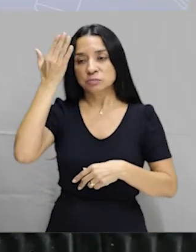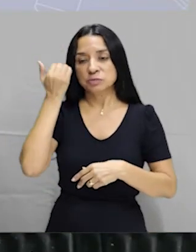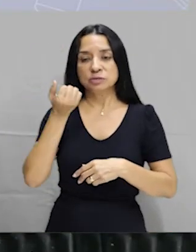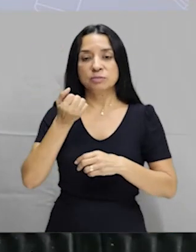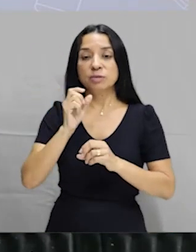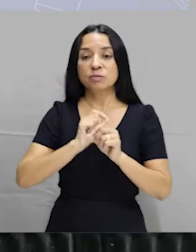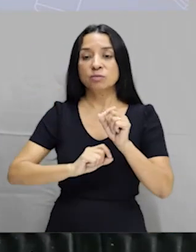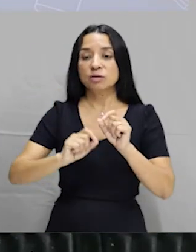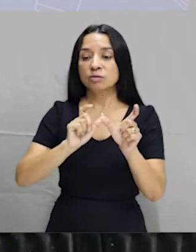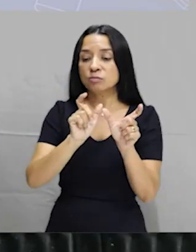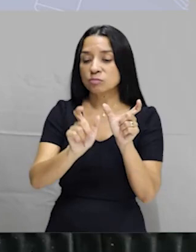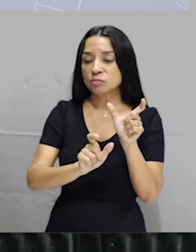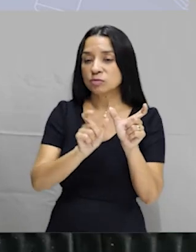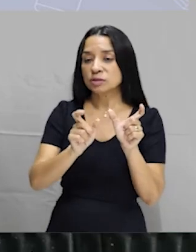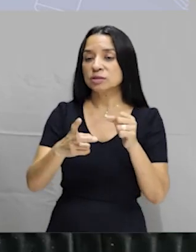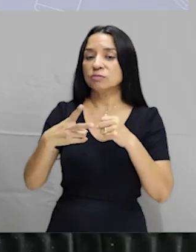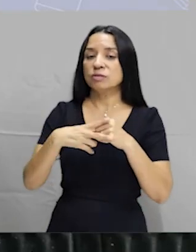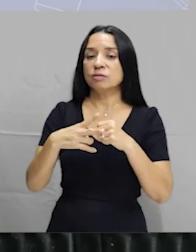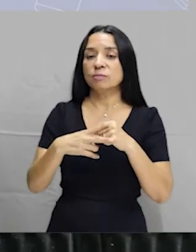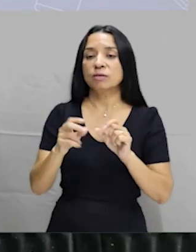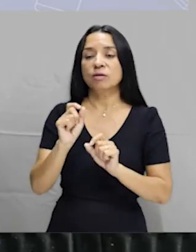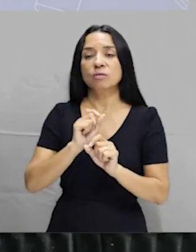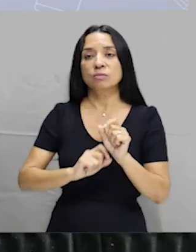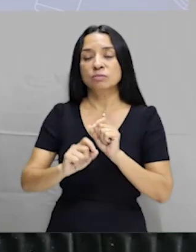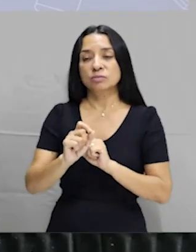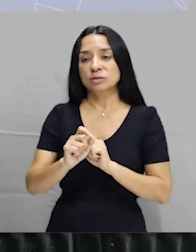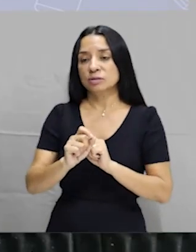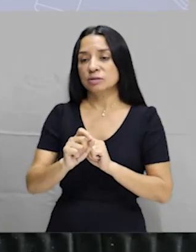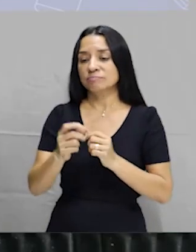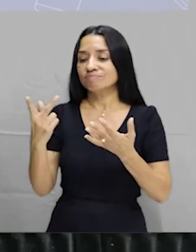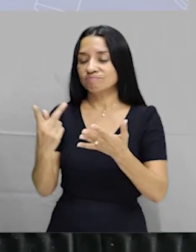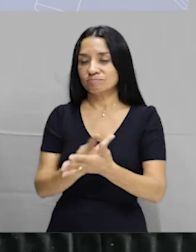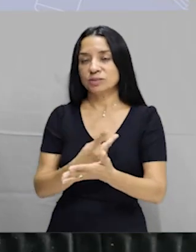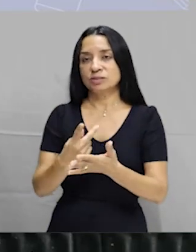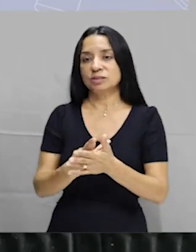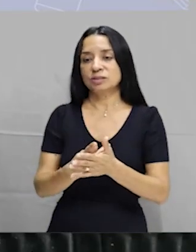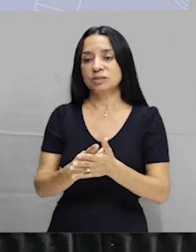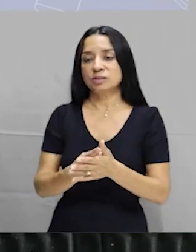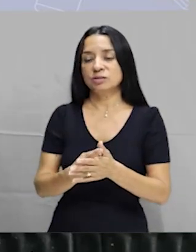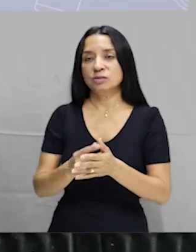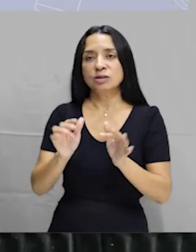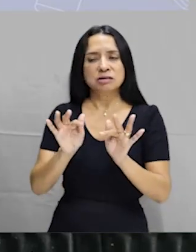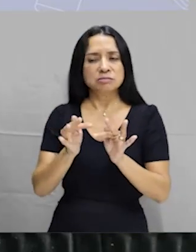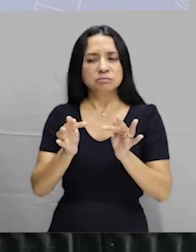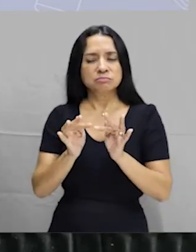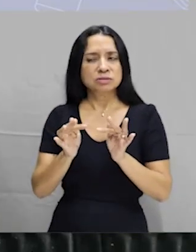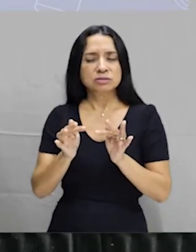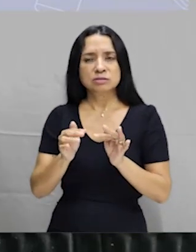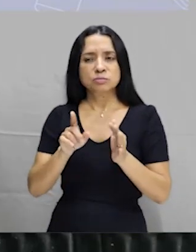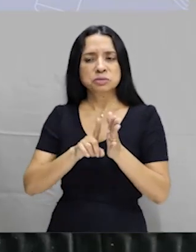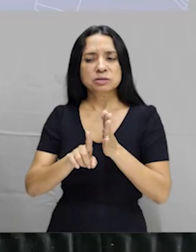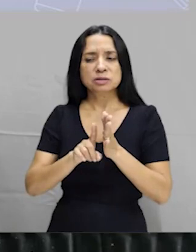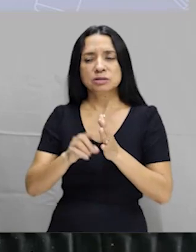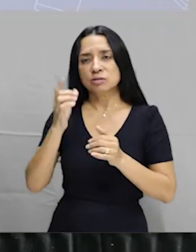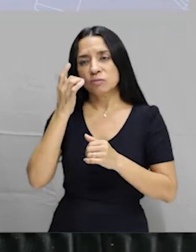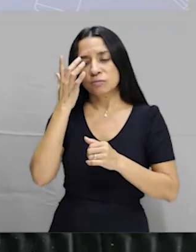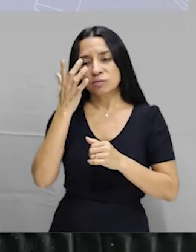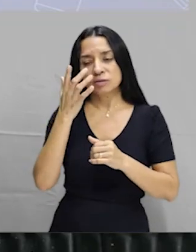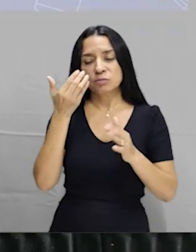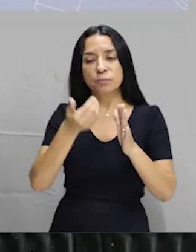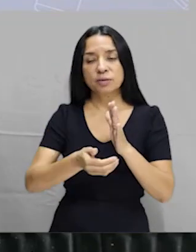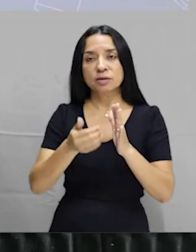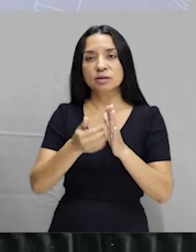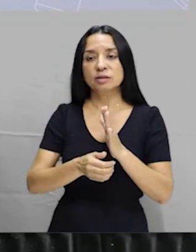eu com certeza não acertaria. E é uma questão simples, é uma questão fácil e que perdeu uma pontuação de uma questão